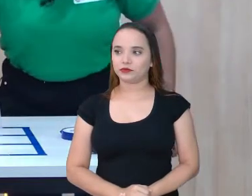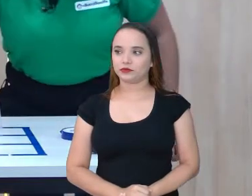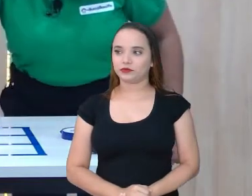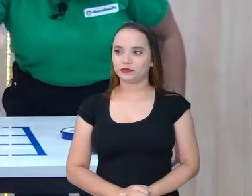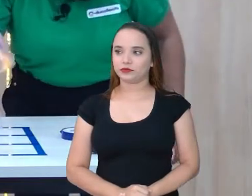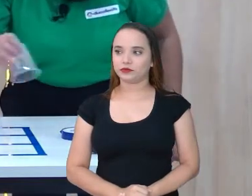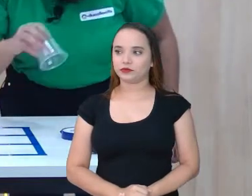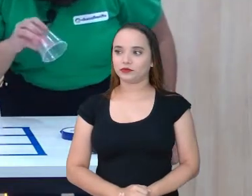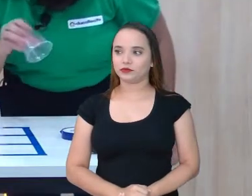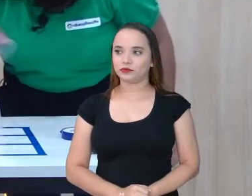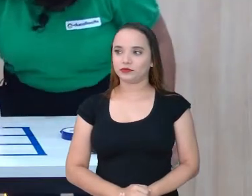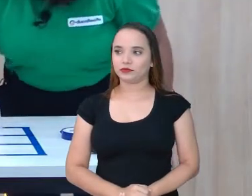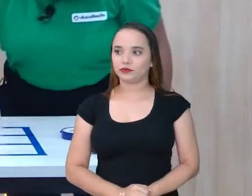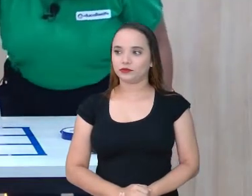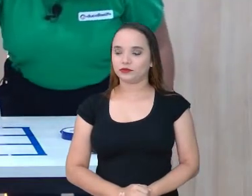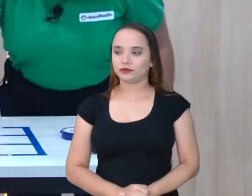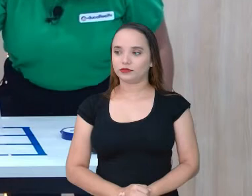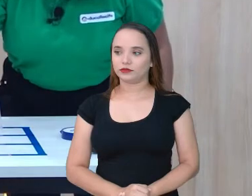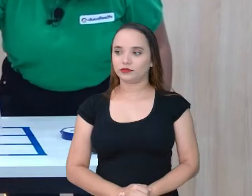Meu Deus.